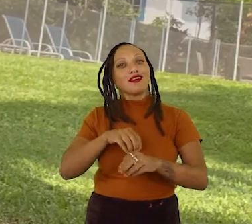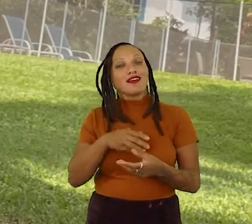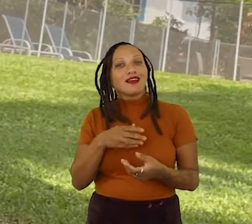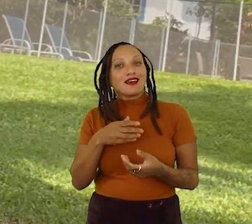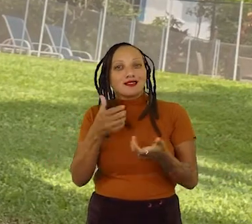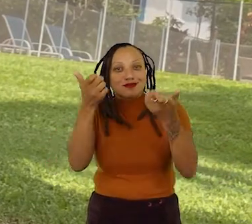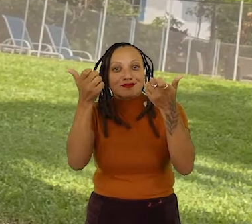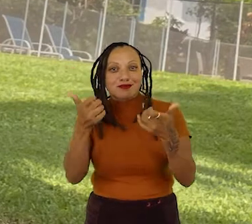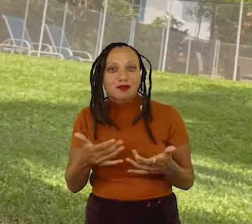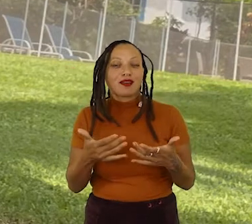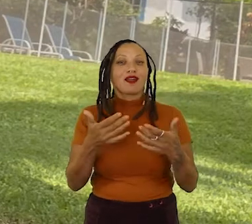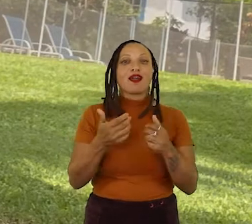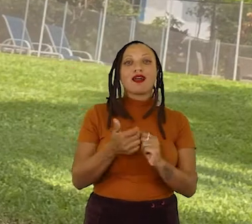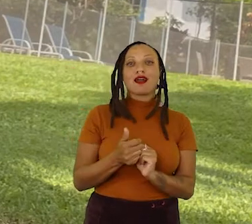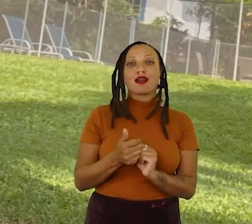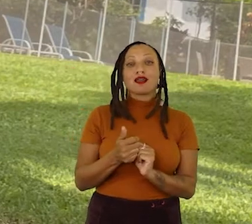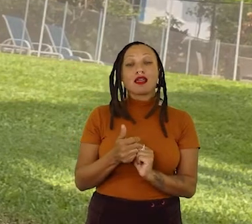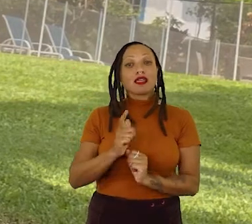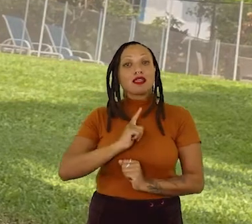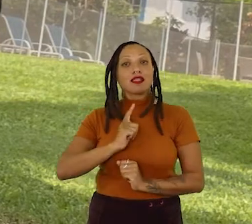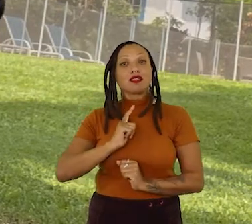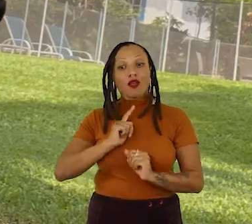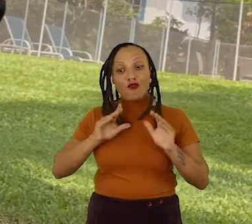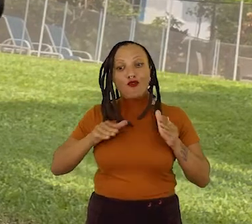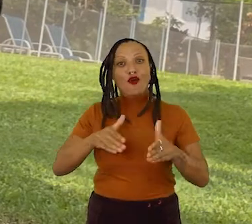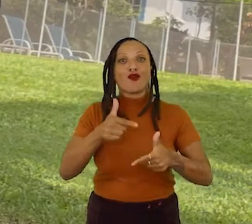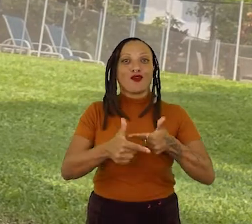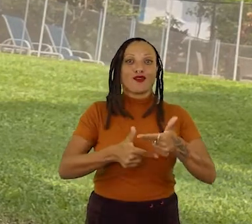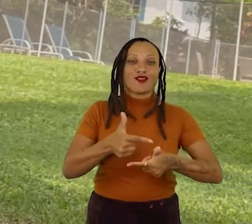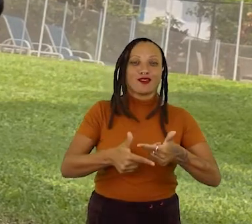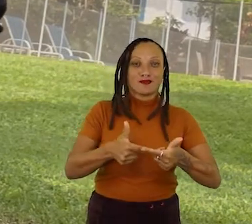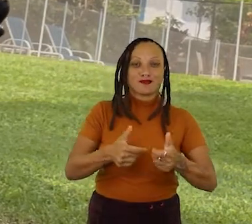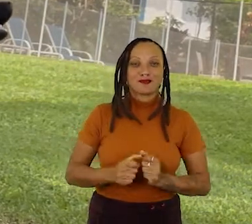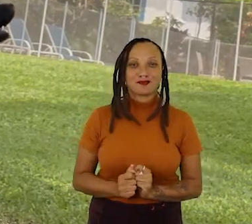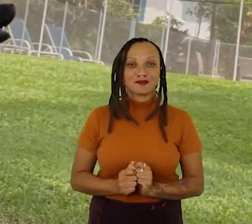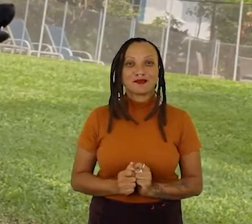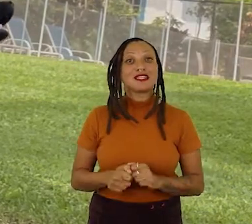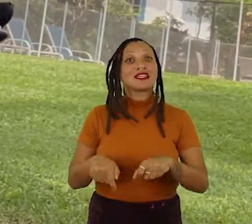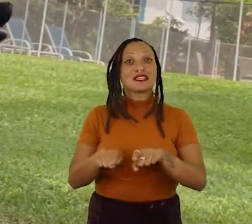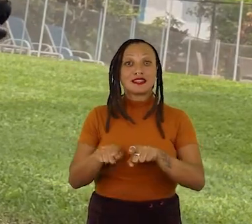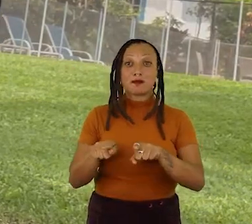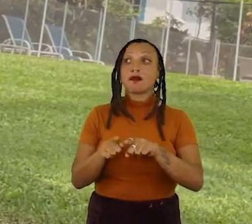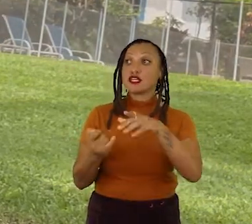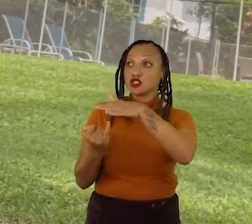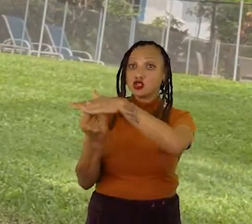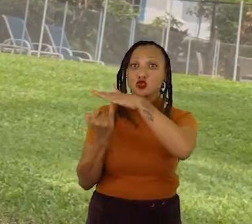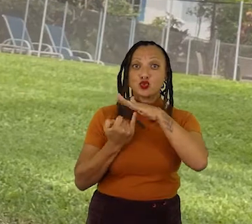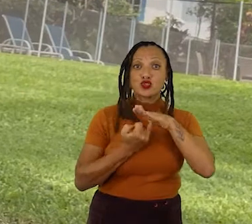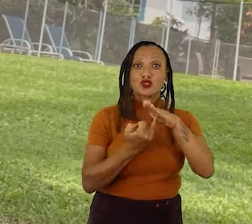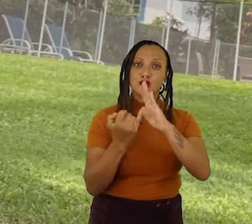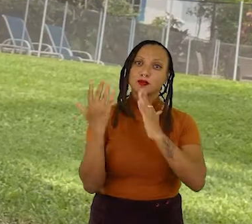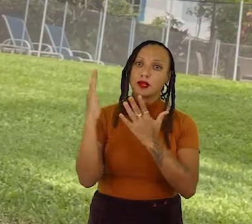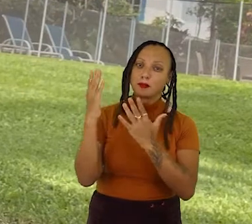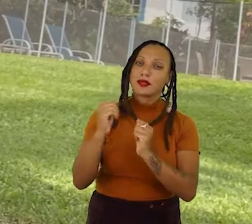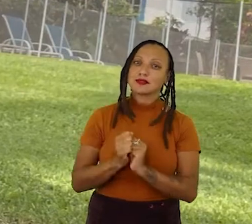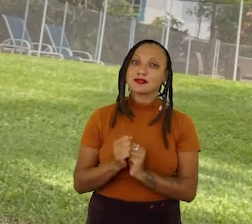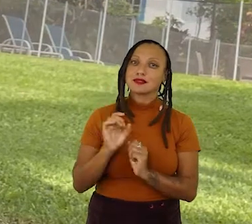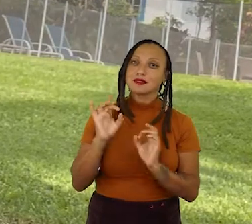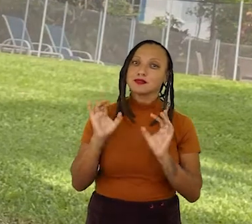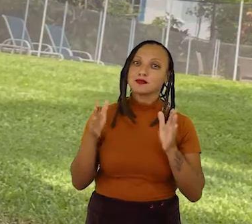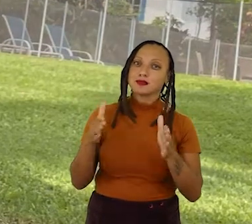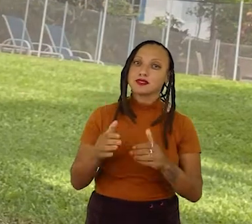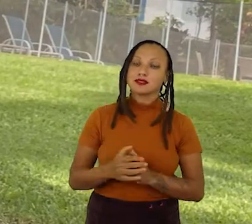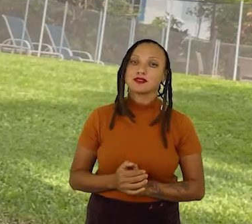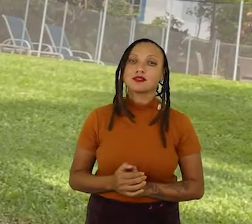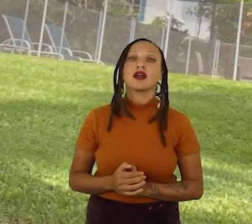que se dedicam a esse trabalho. E também as instituições, e nesse caso,